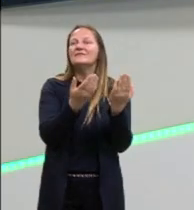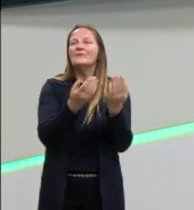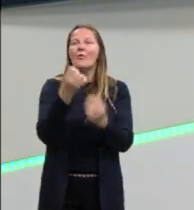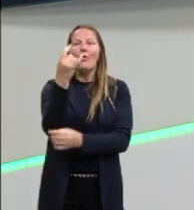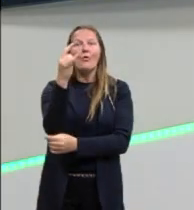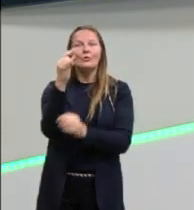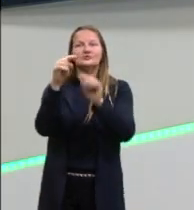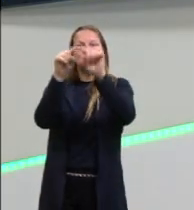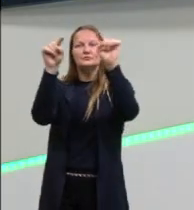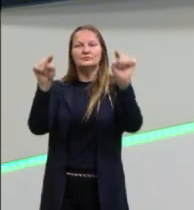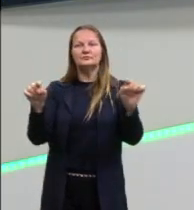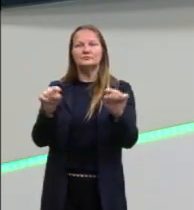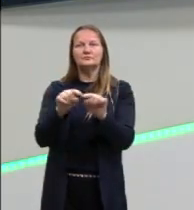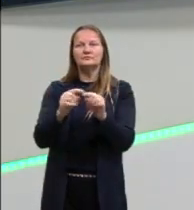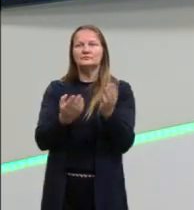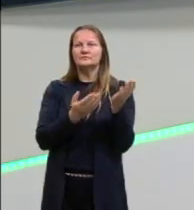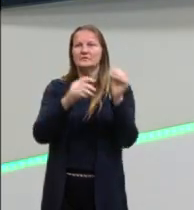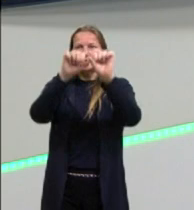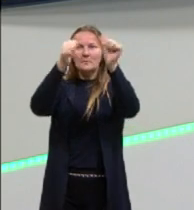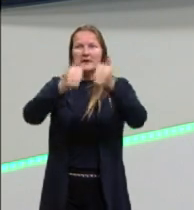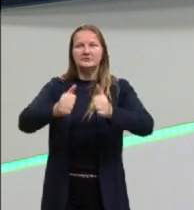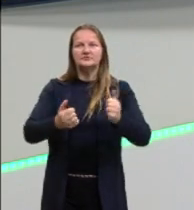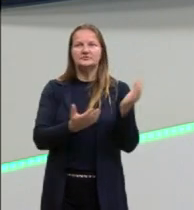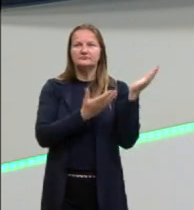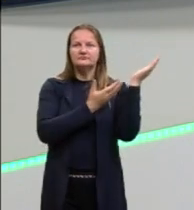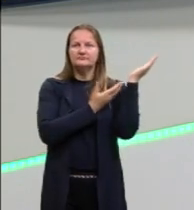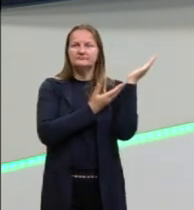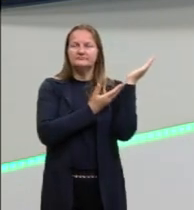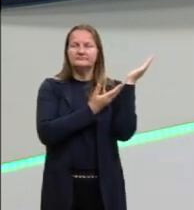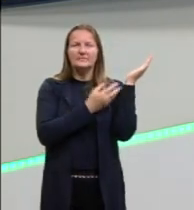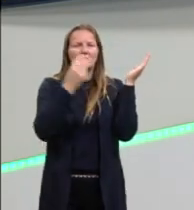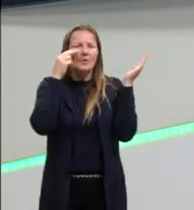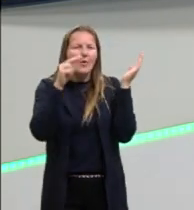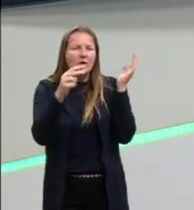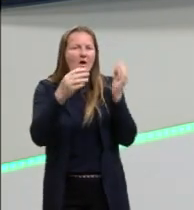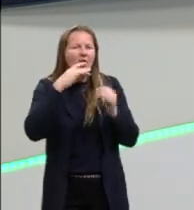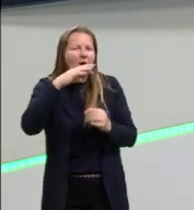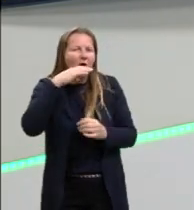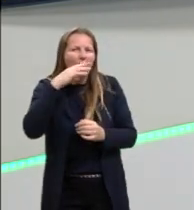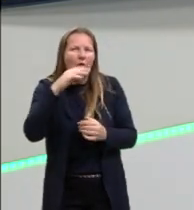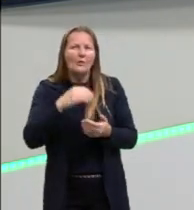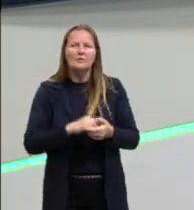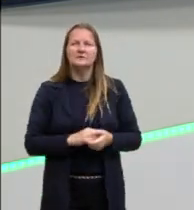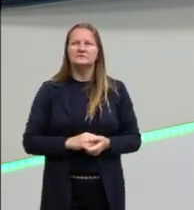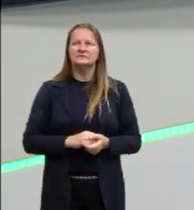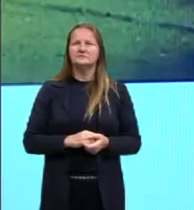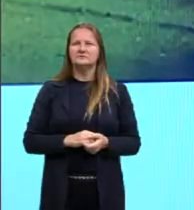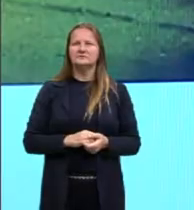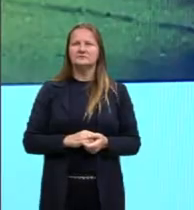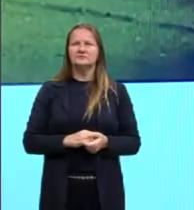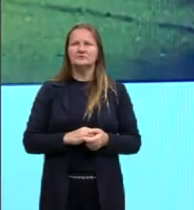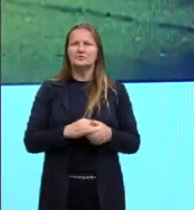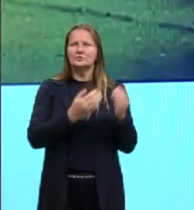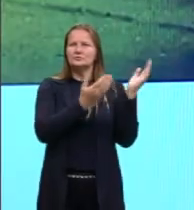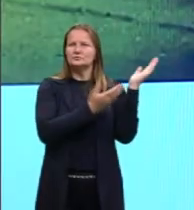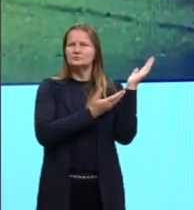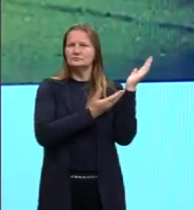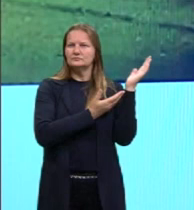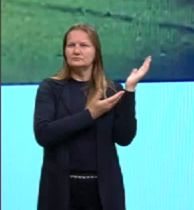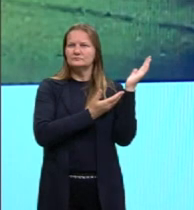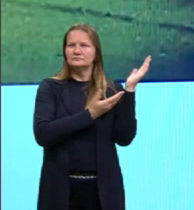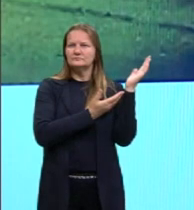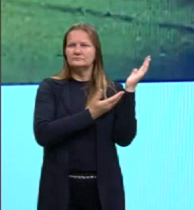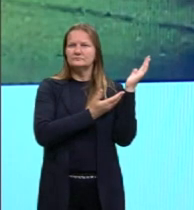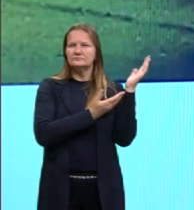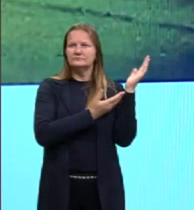última imagem aqui, por exemplo, tu consegue observar, né? Que o sujeito retratado, ele é